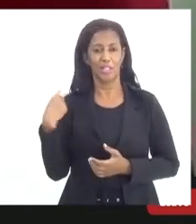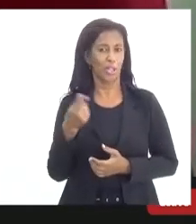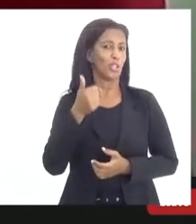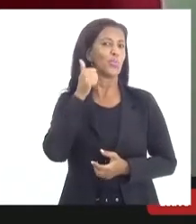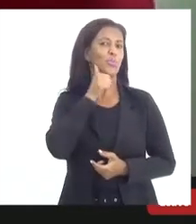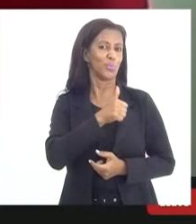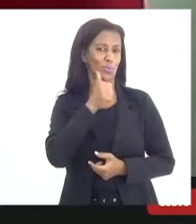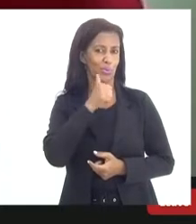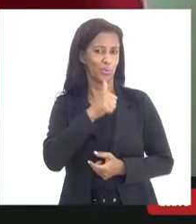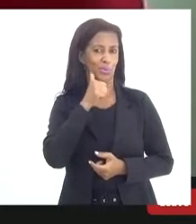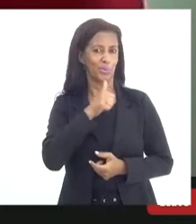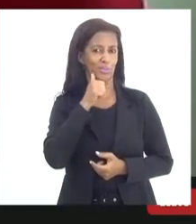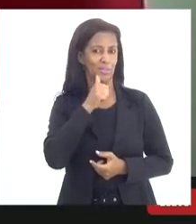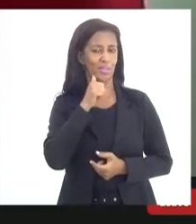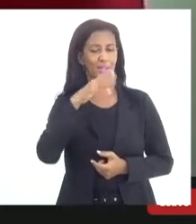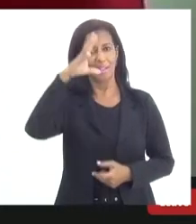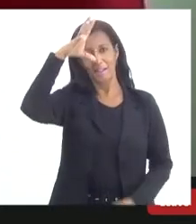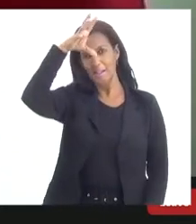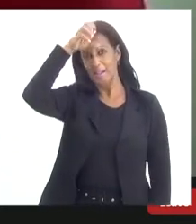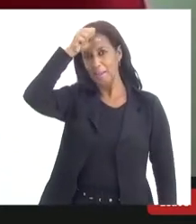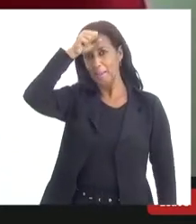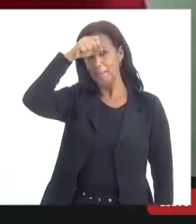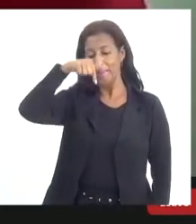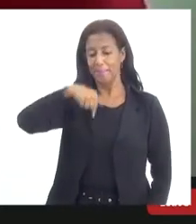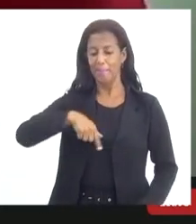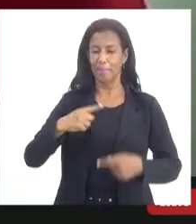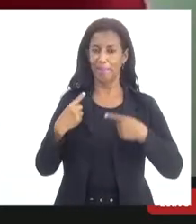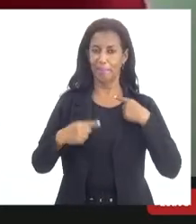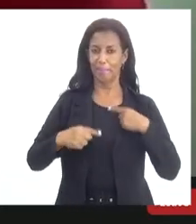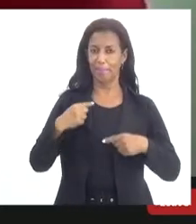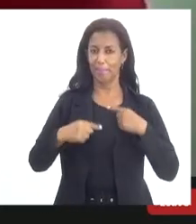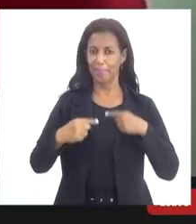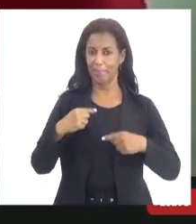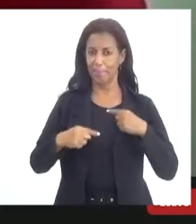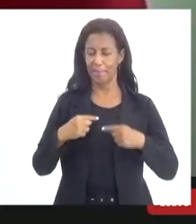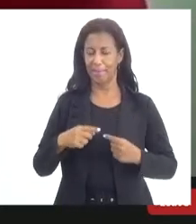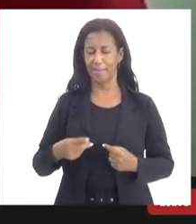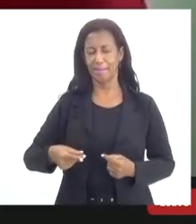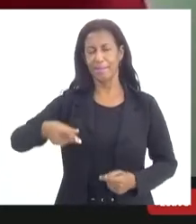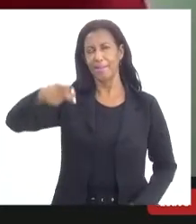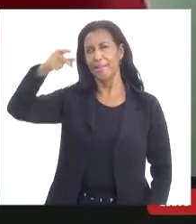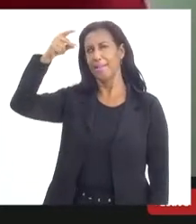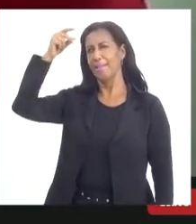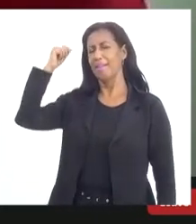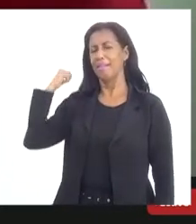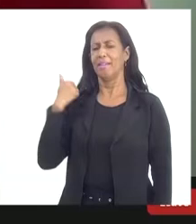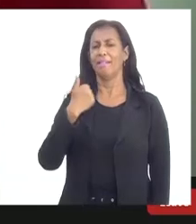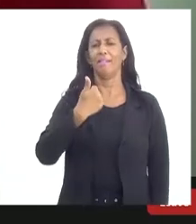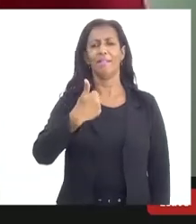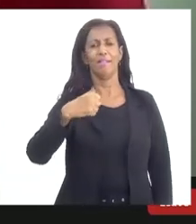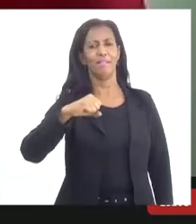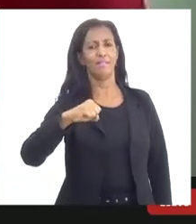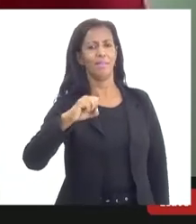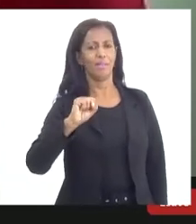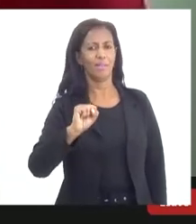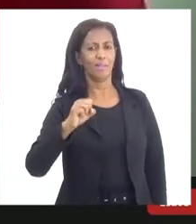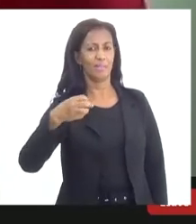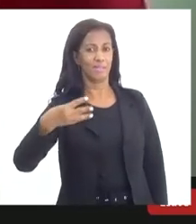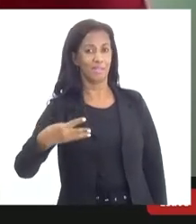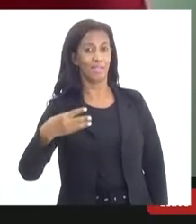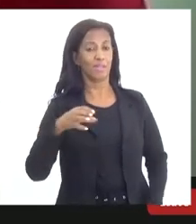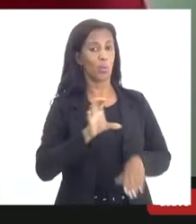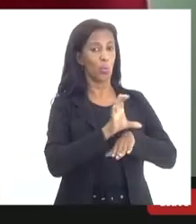doutora Cristina aprendemos isso na política desde a época de 83 quando fizemos aí da